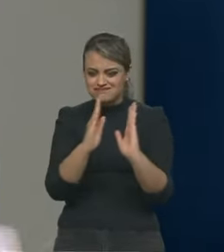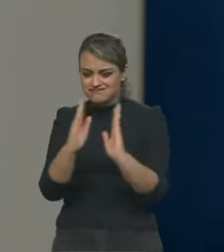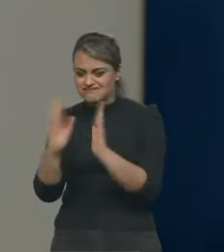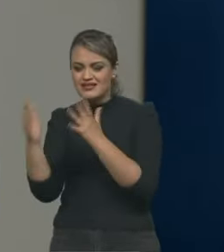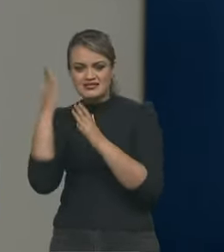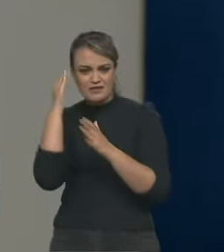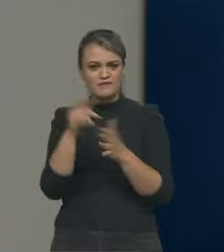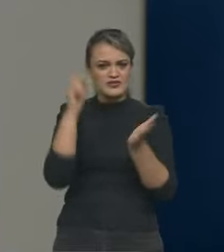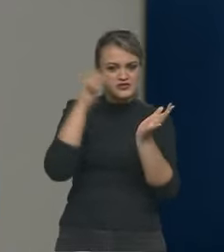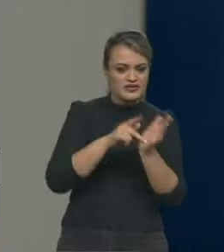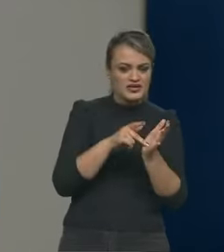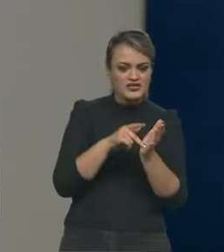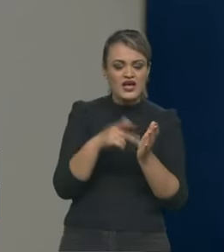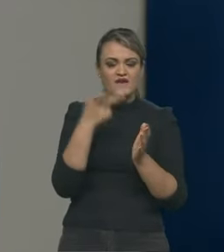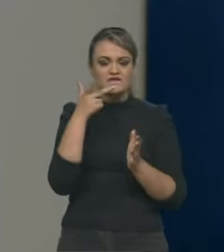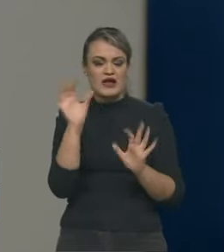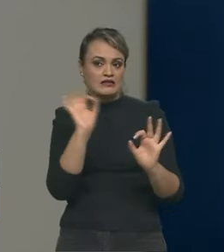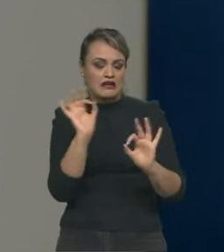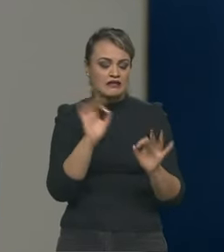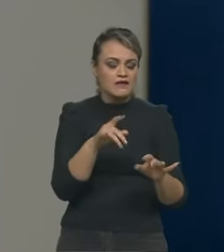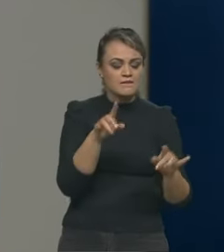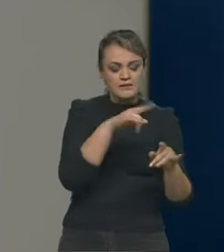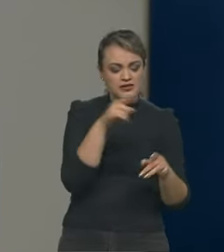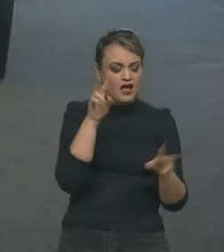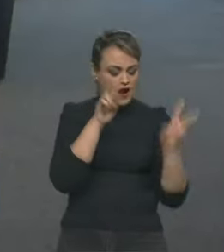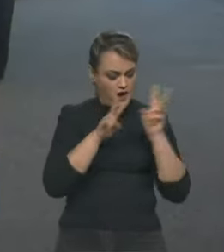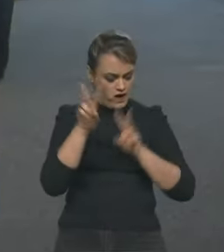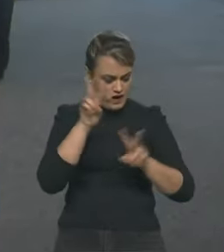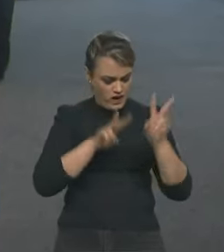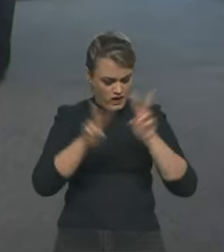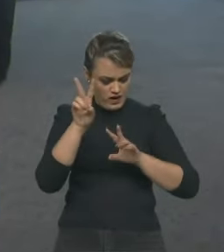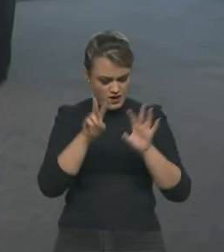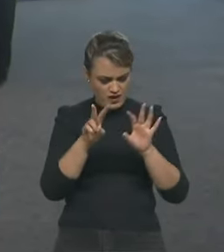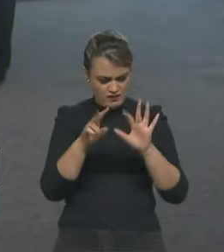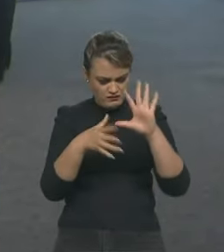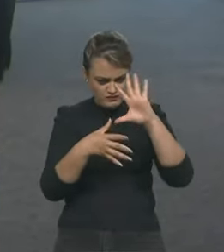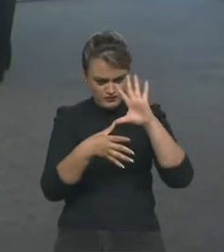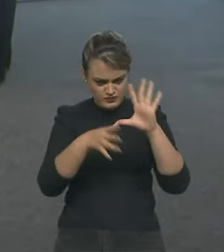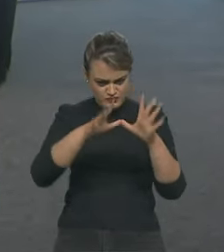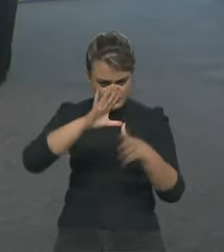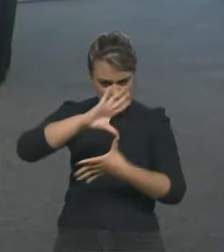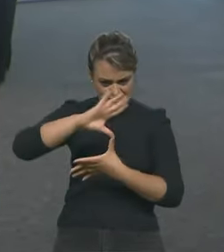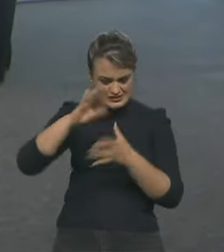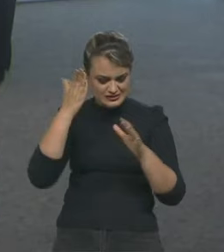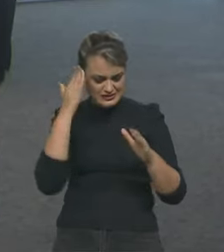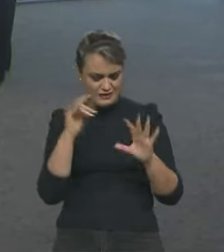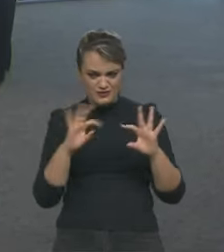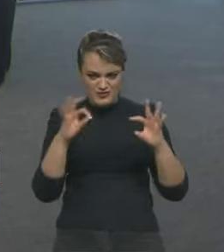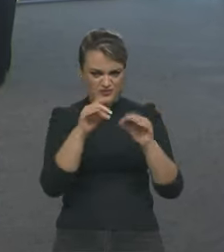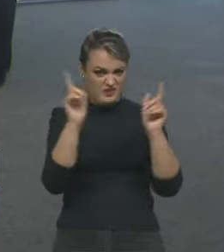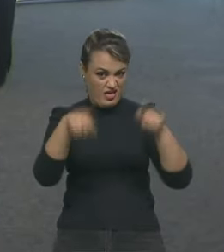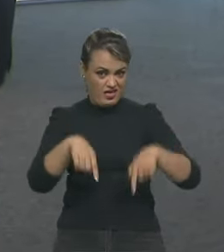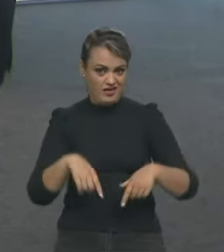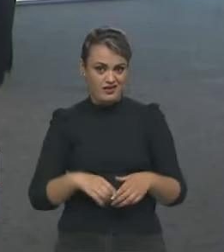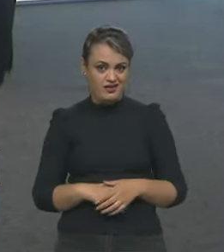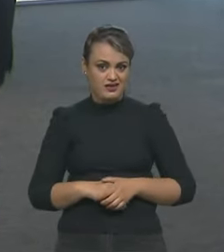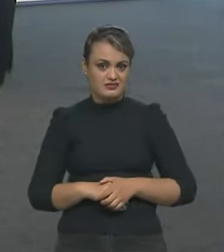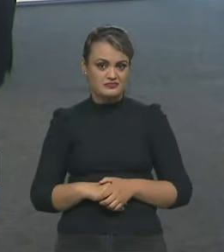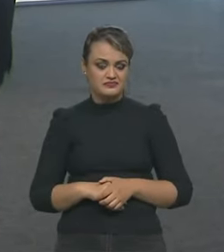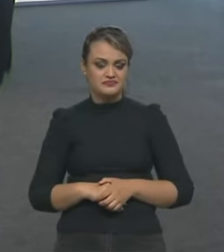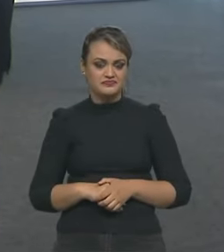saber, mesmo não falando com sua equipe, tudo isso está medido. Dá certo isso? É o suficiente?